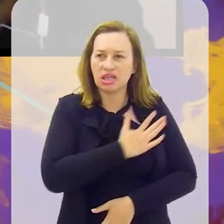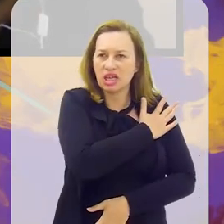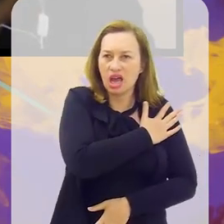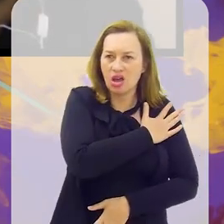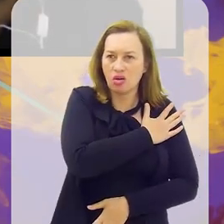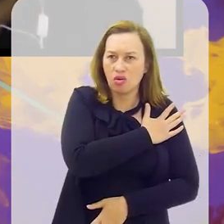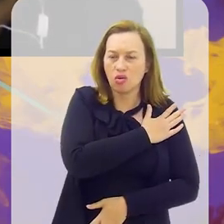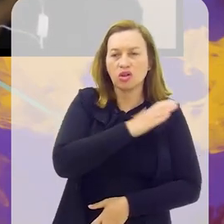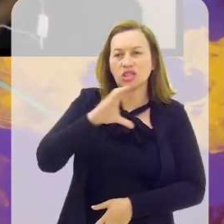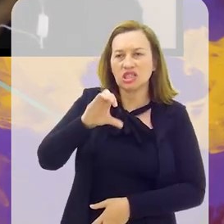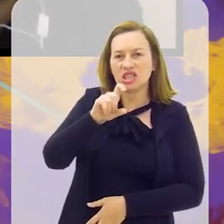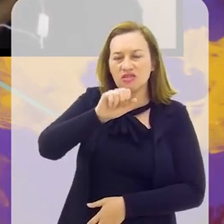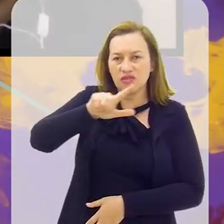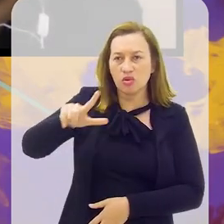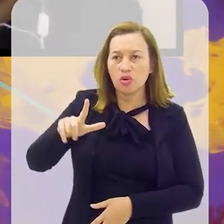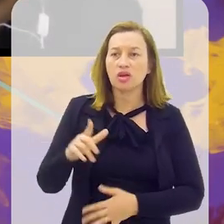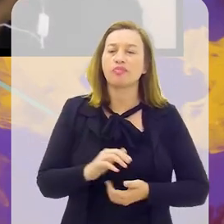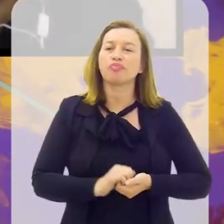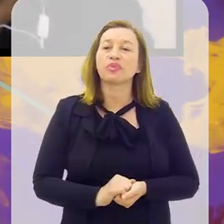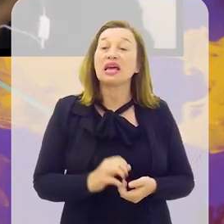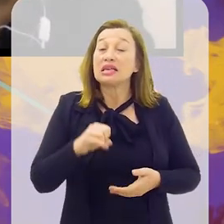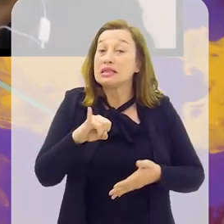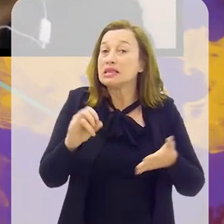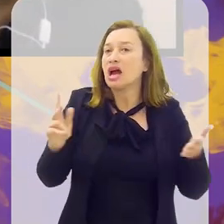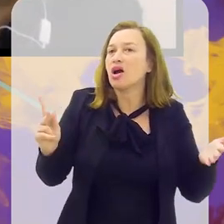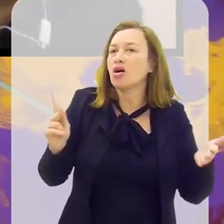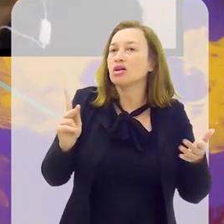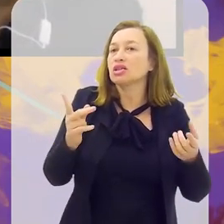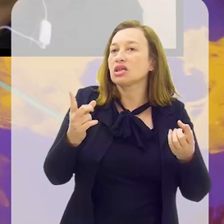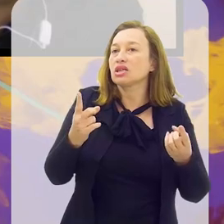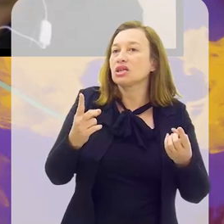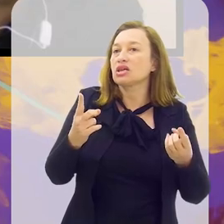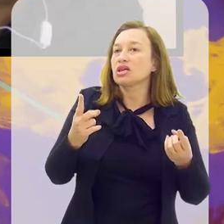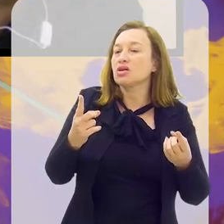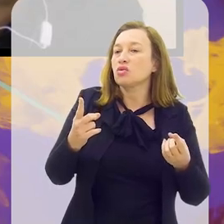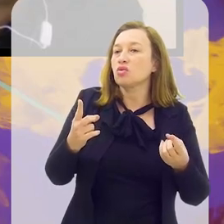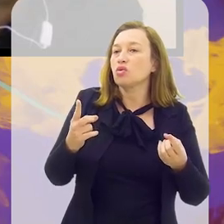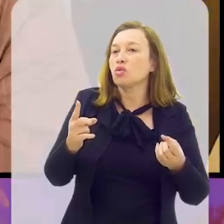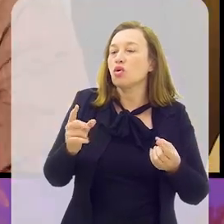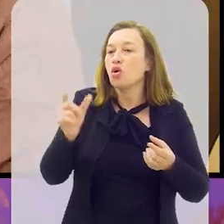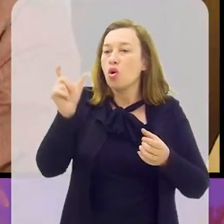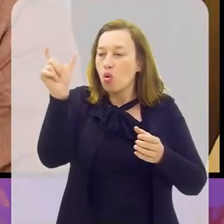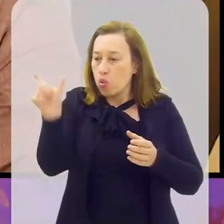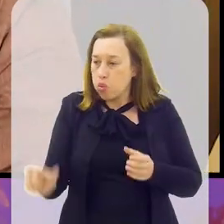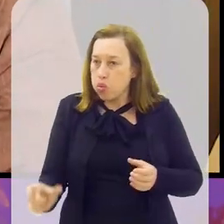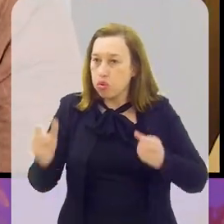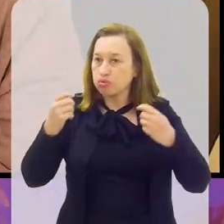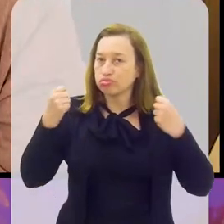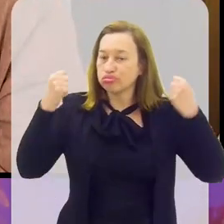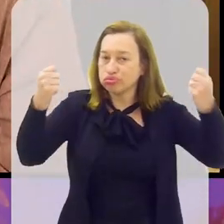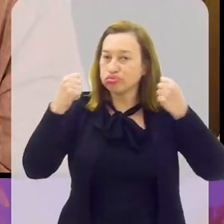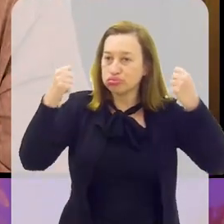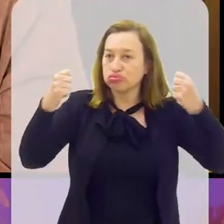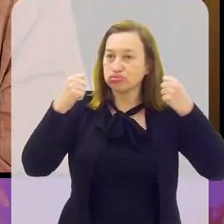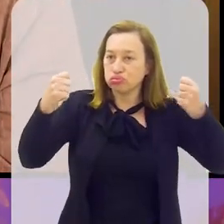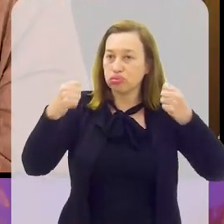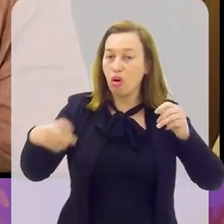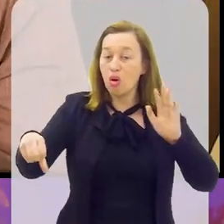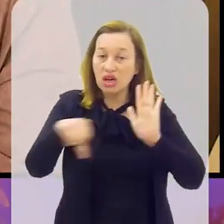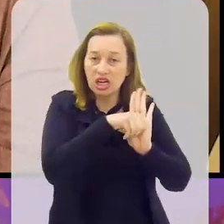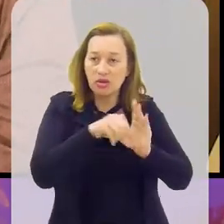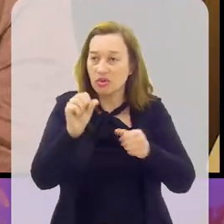militar ou civil, para que se algo tenha contra aquele determinado torcedor, ele já seja impedido de entrar.